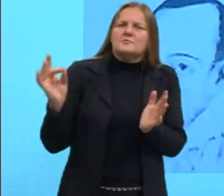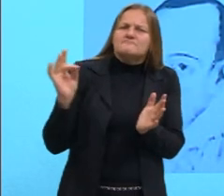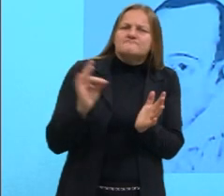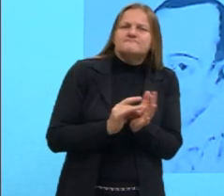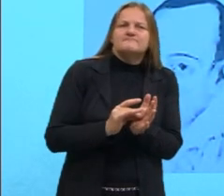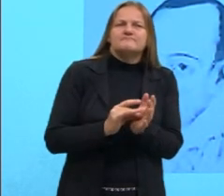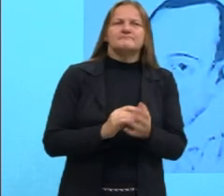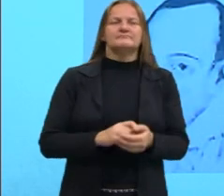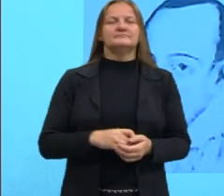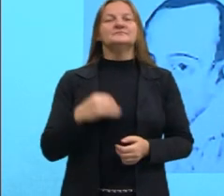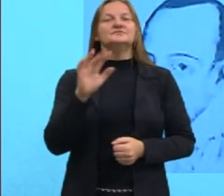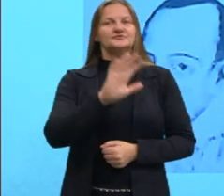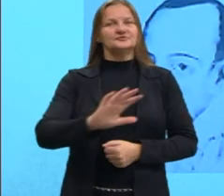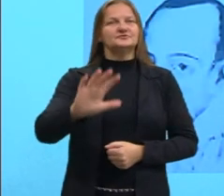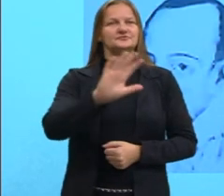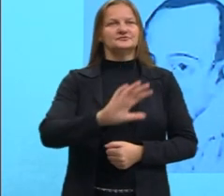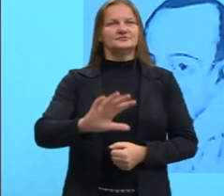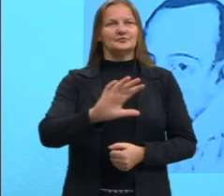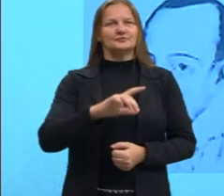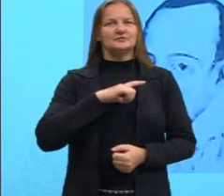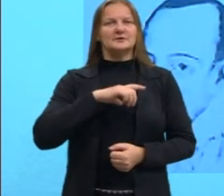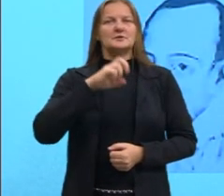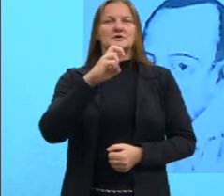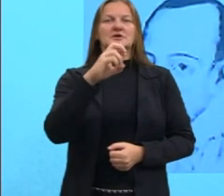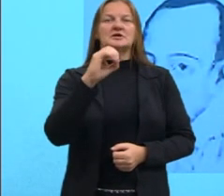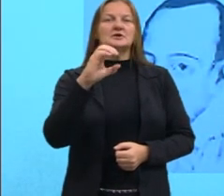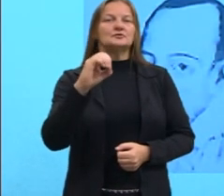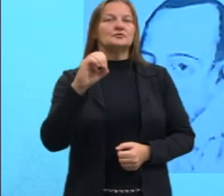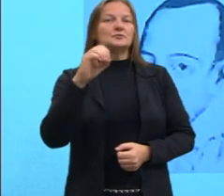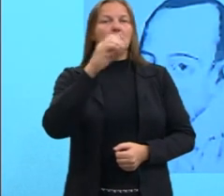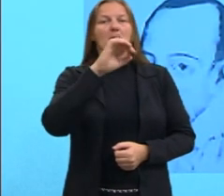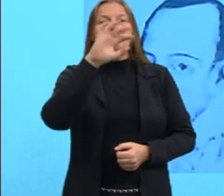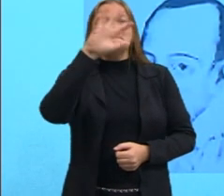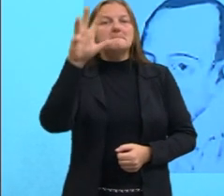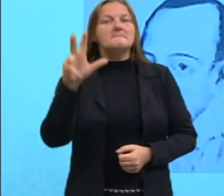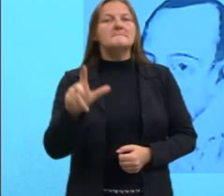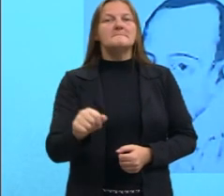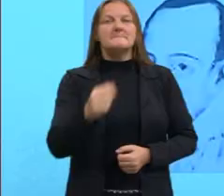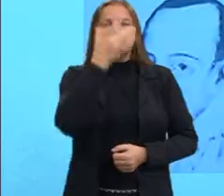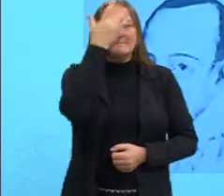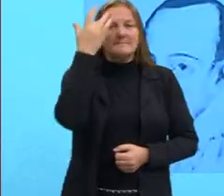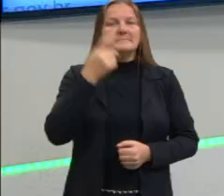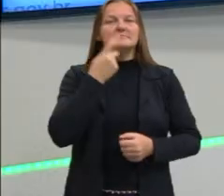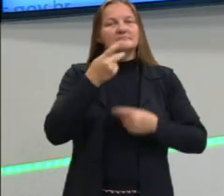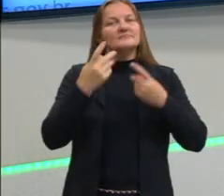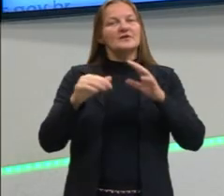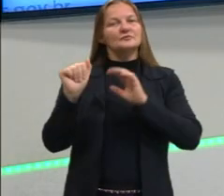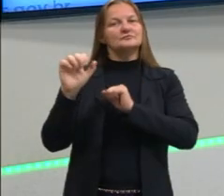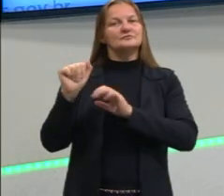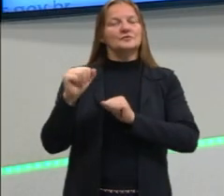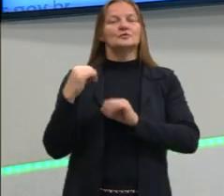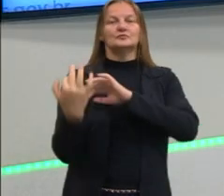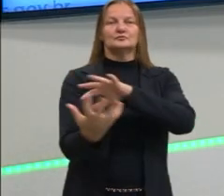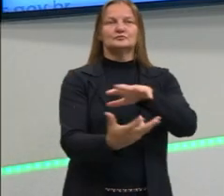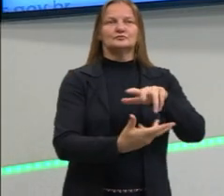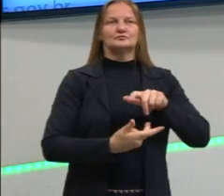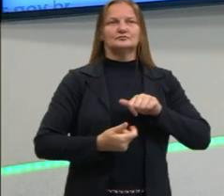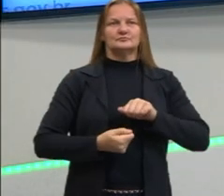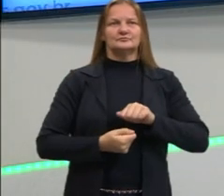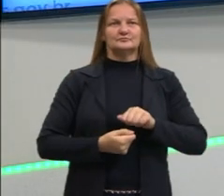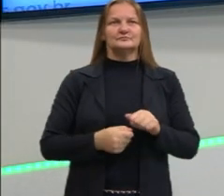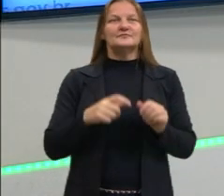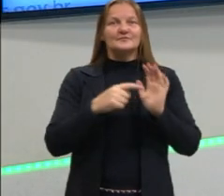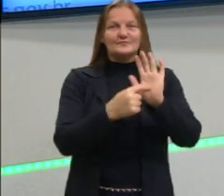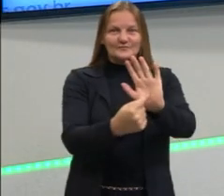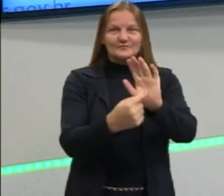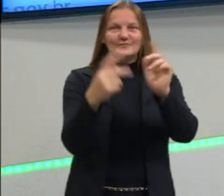De forma geral, são mais de 500 milhões de pessoas que falam a língua espanhola no mundo. Aqui eu tenho um